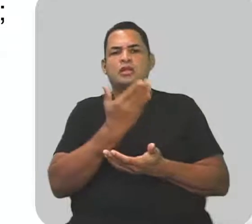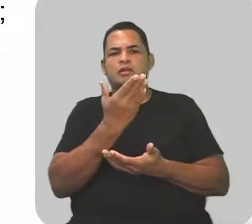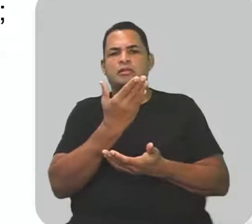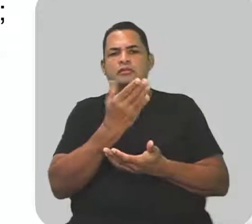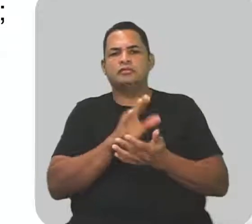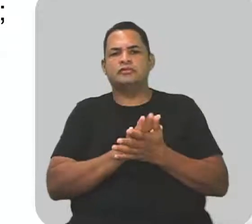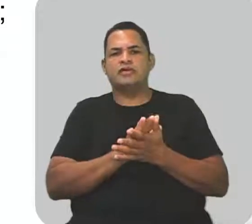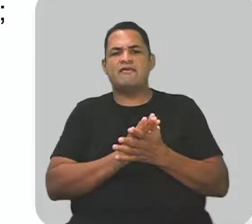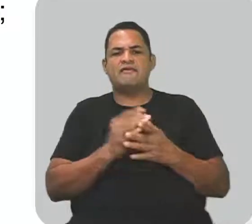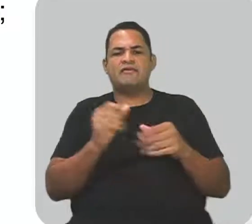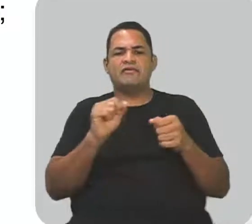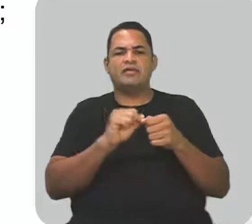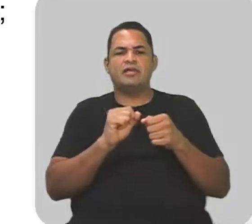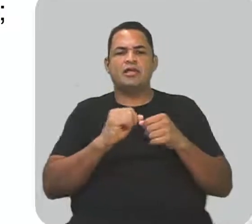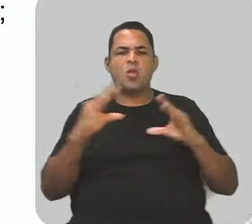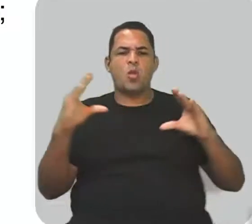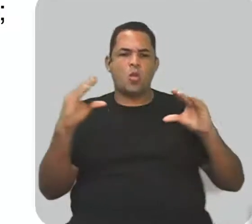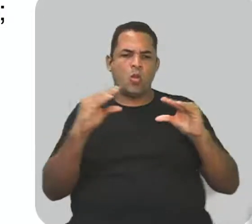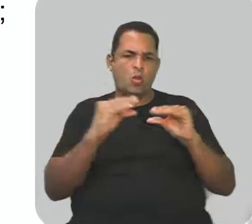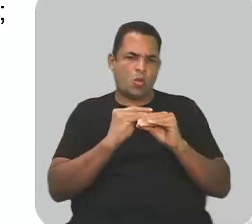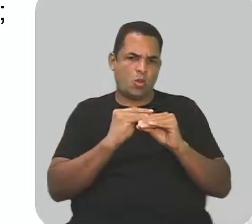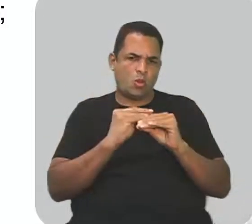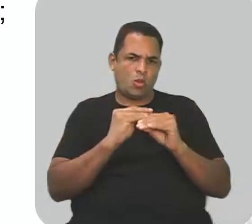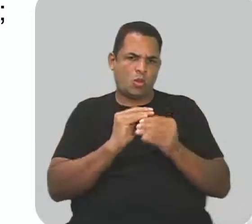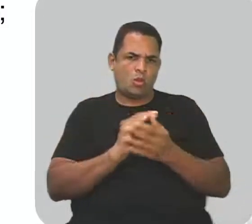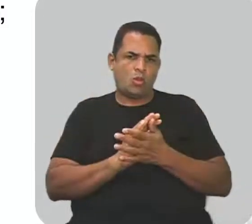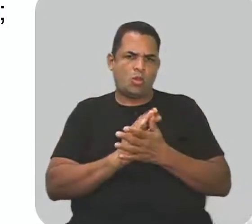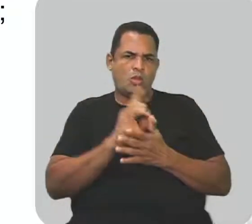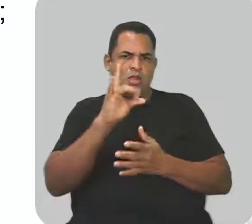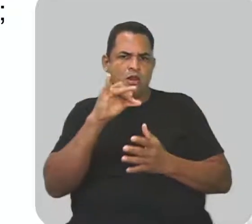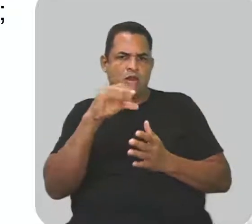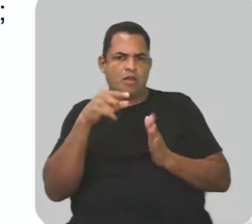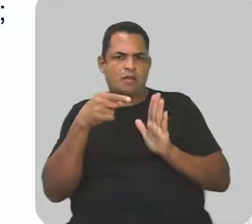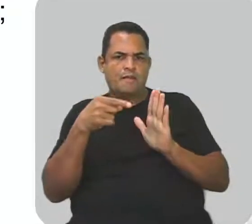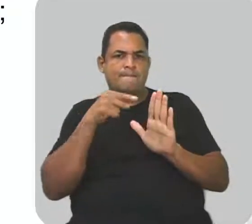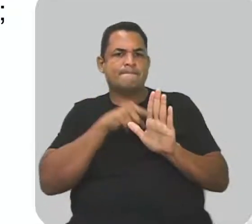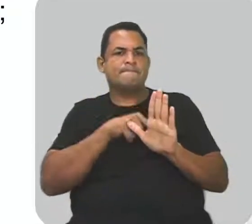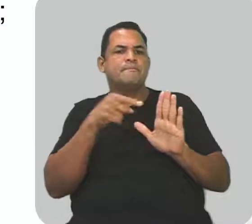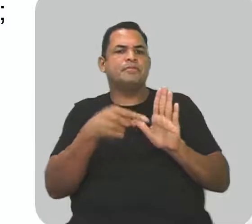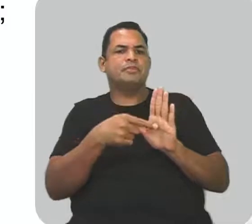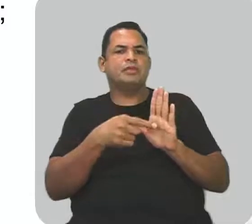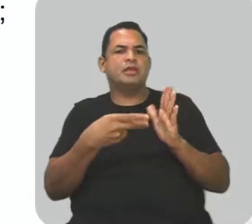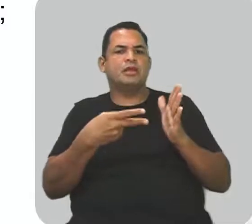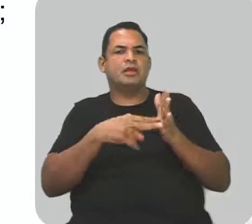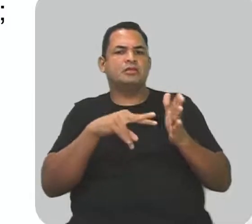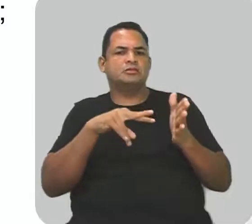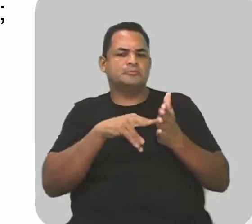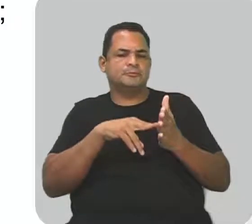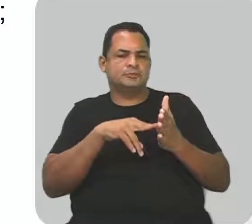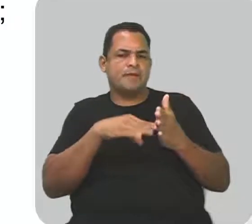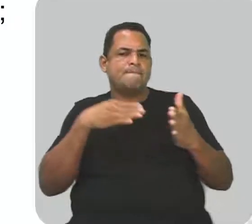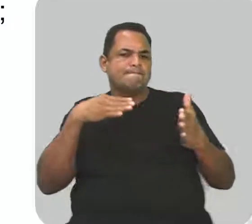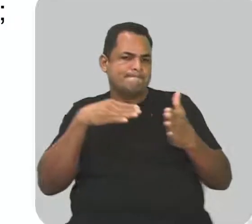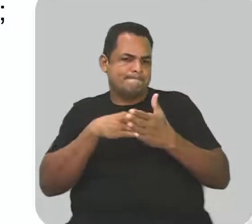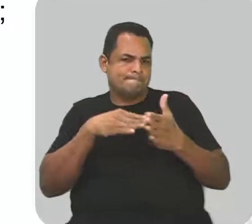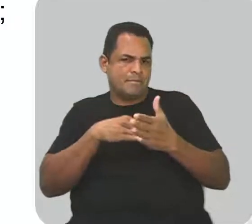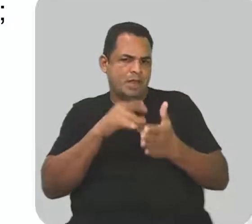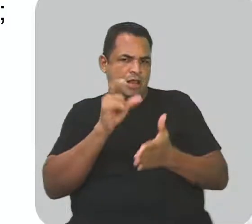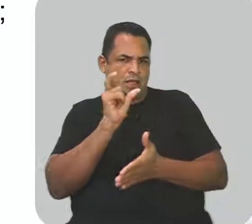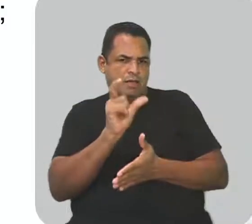fazer o seu resumo. Vamos lá! Denotação é palavra com significação restrita,